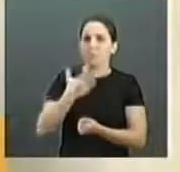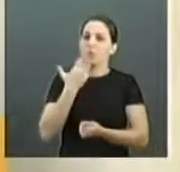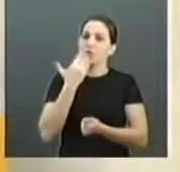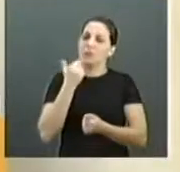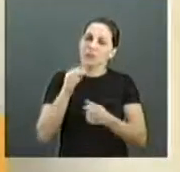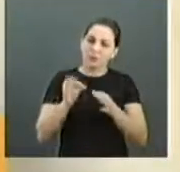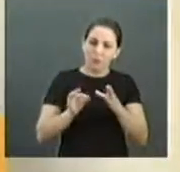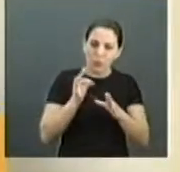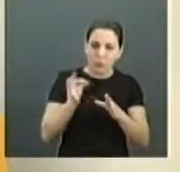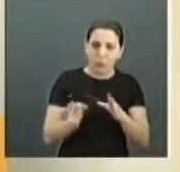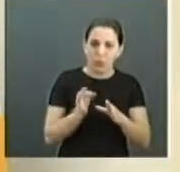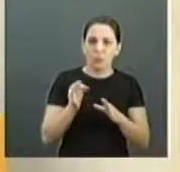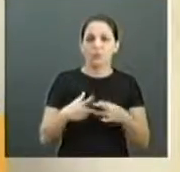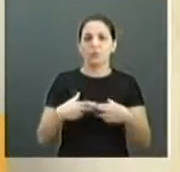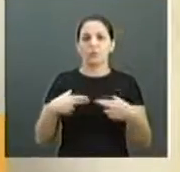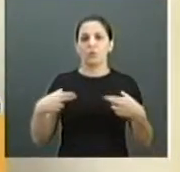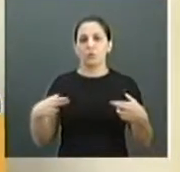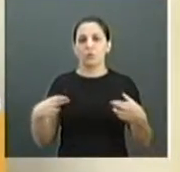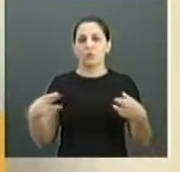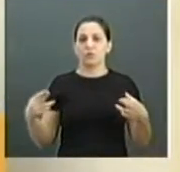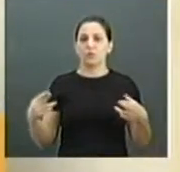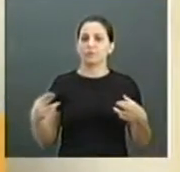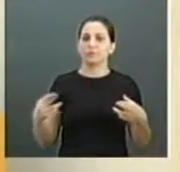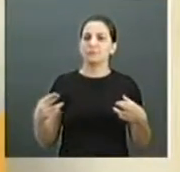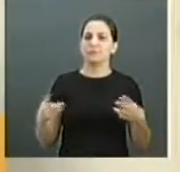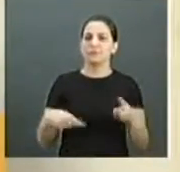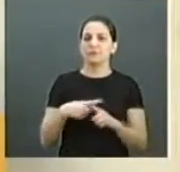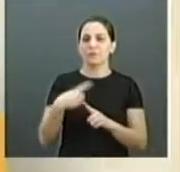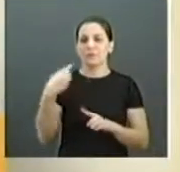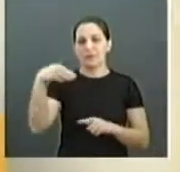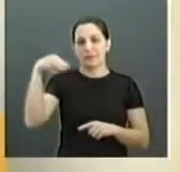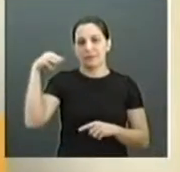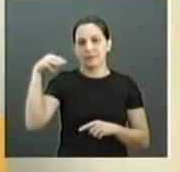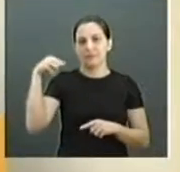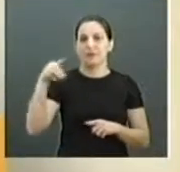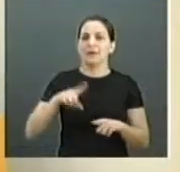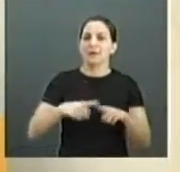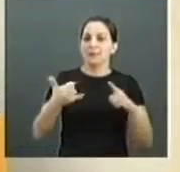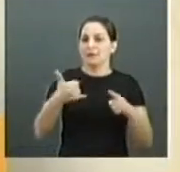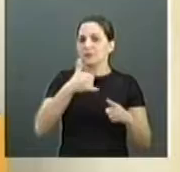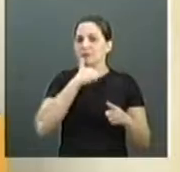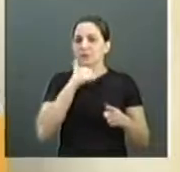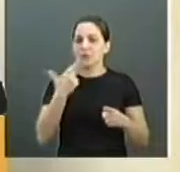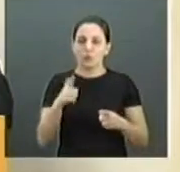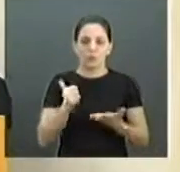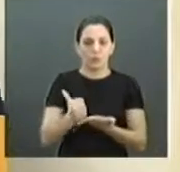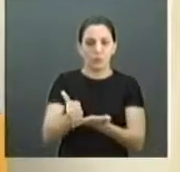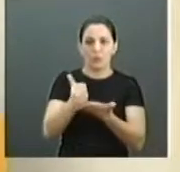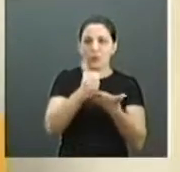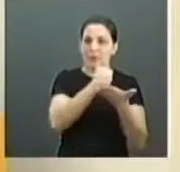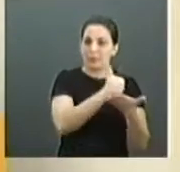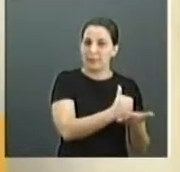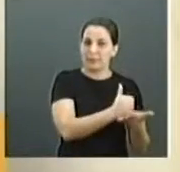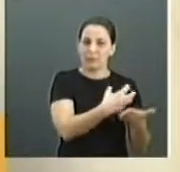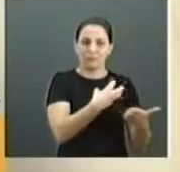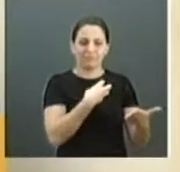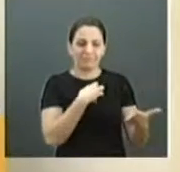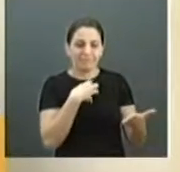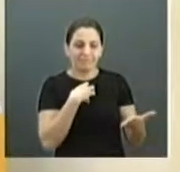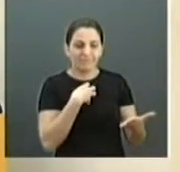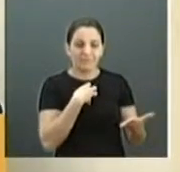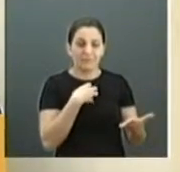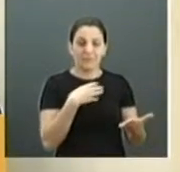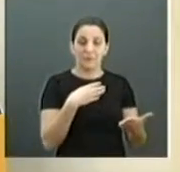costura, mas que, infelizmente... Mais um minuto. Mas que, infelizmente, pela falta de apoio e também, eu penso, que de sensibilidade,